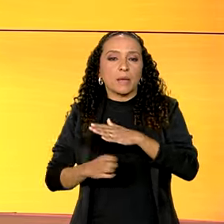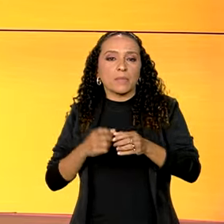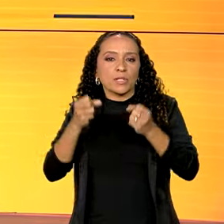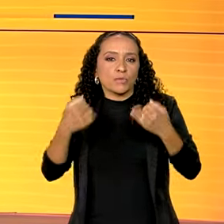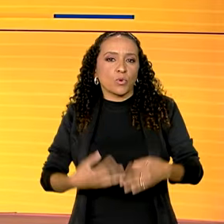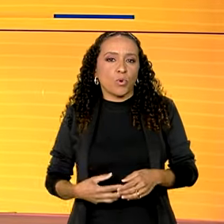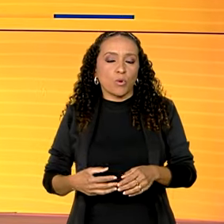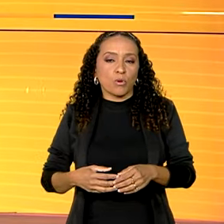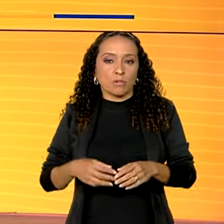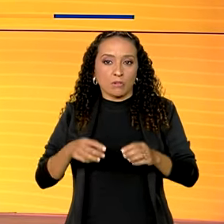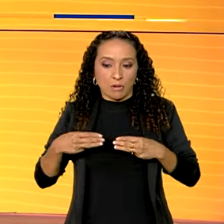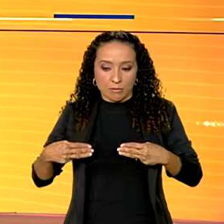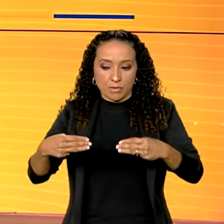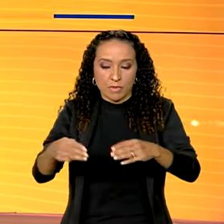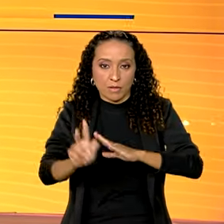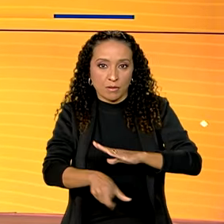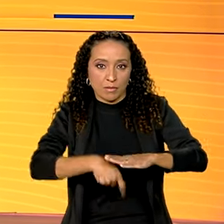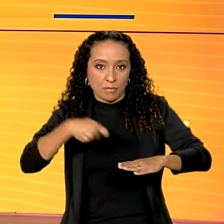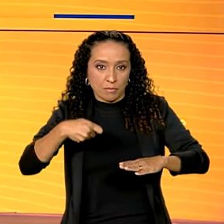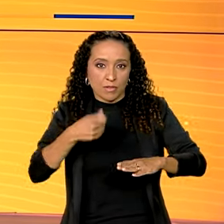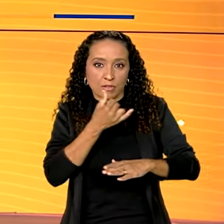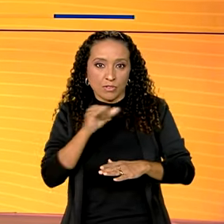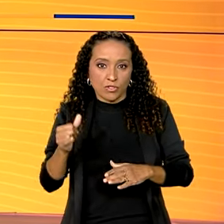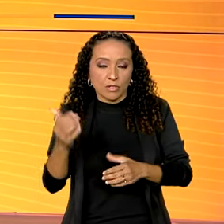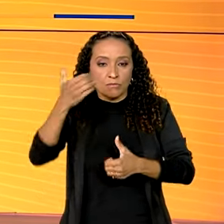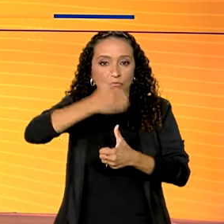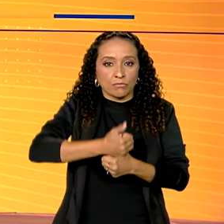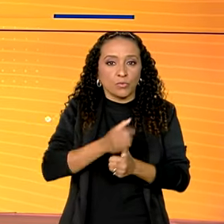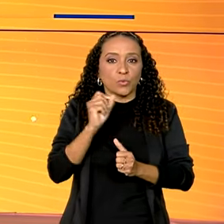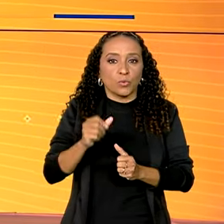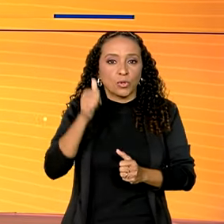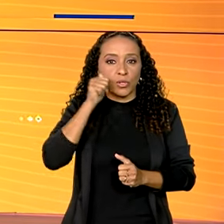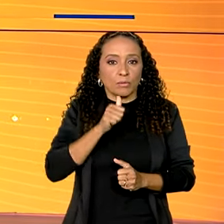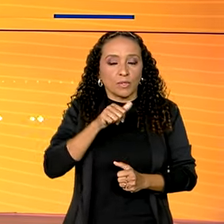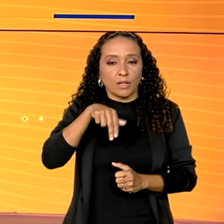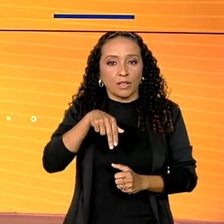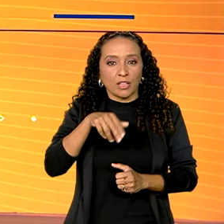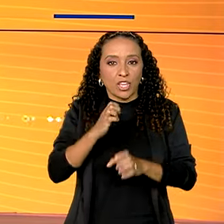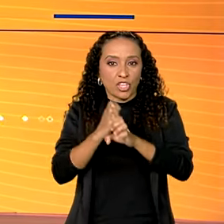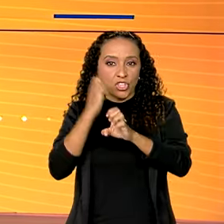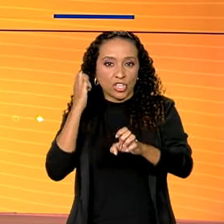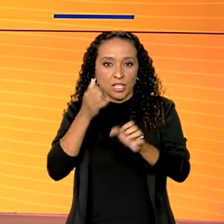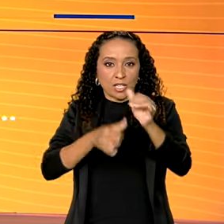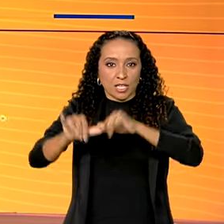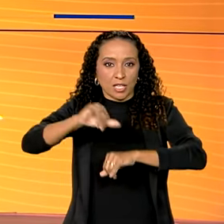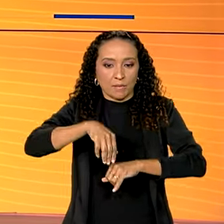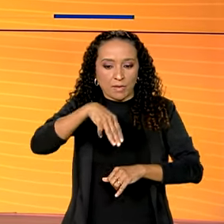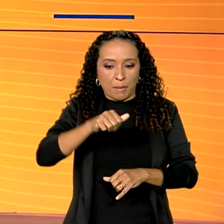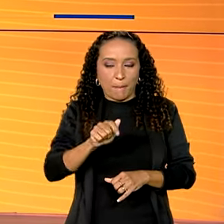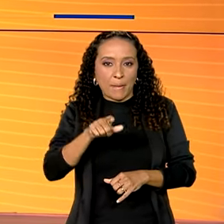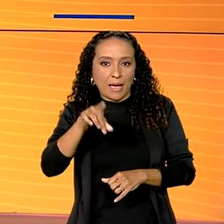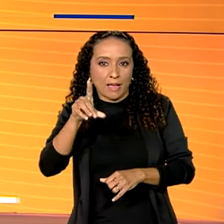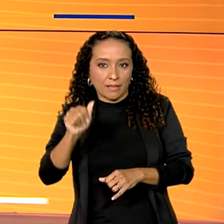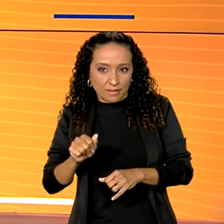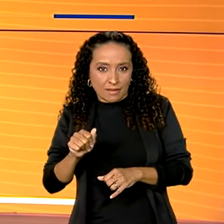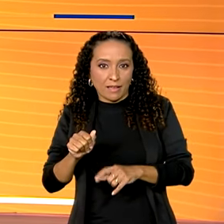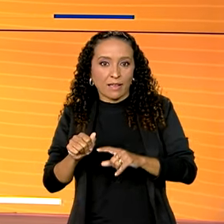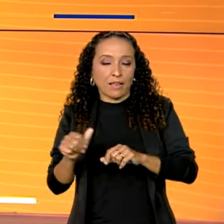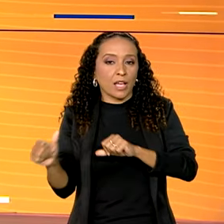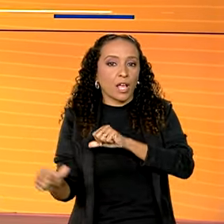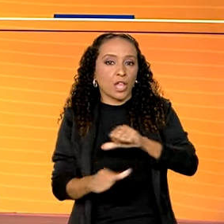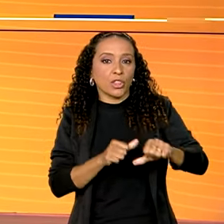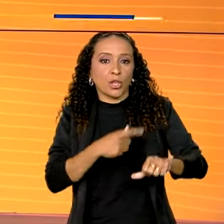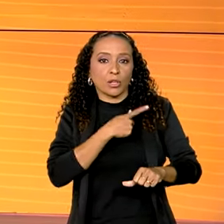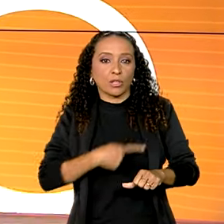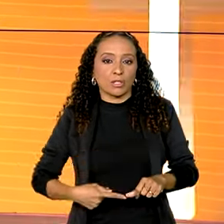Ministério de Minas e Energia indicou, para substituí-lo, a engenheira química Magda Chambriar. A troca de